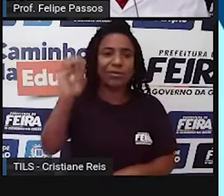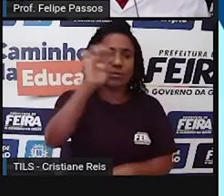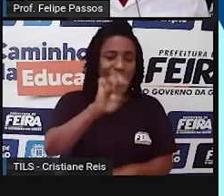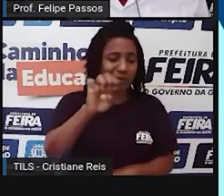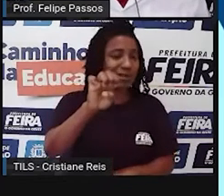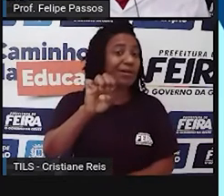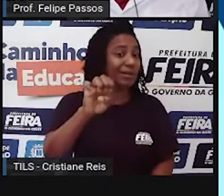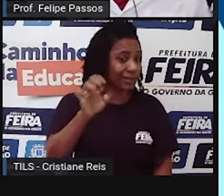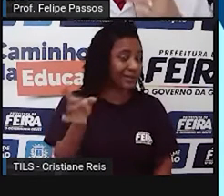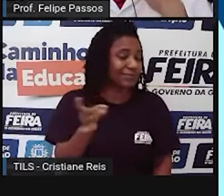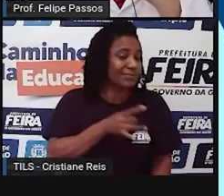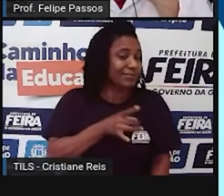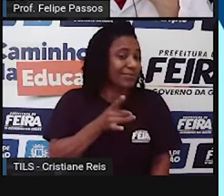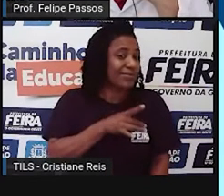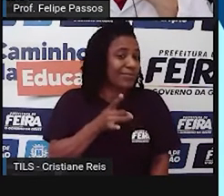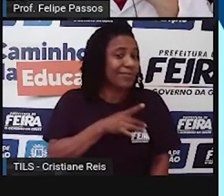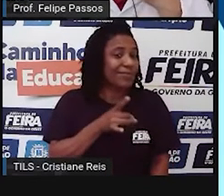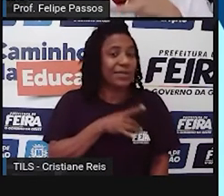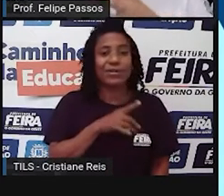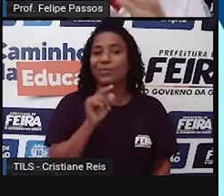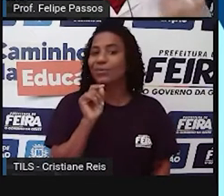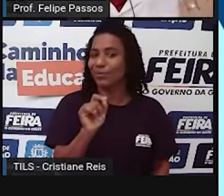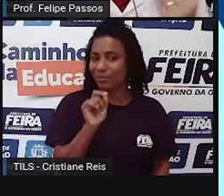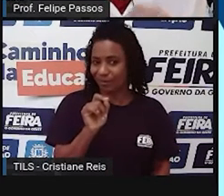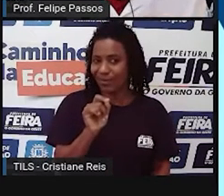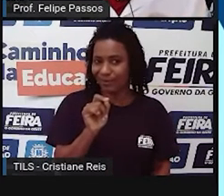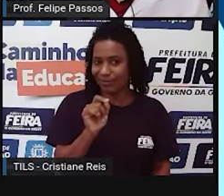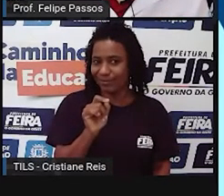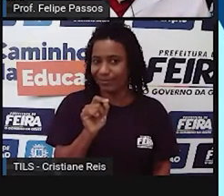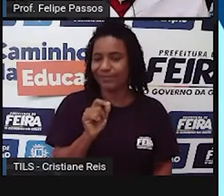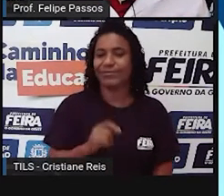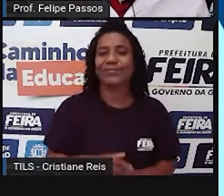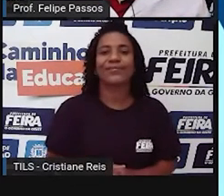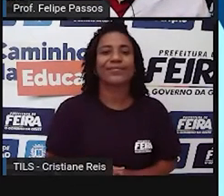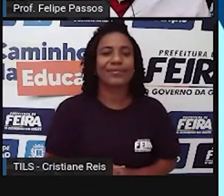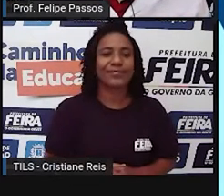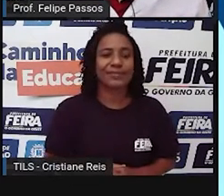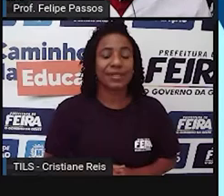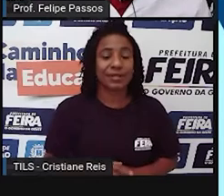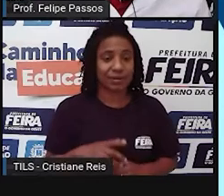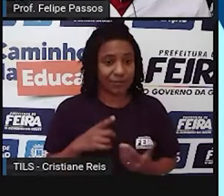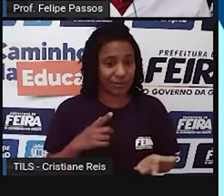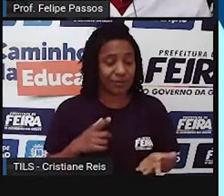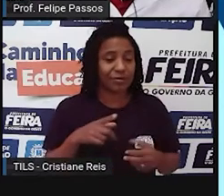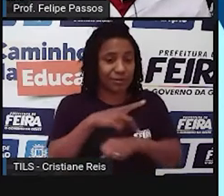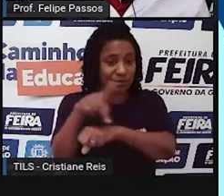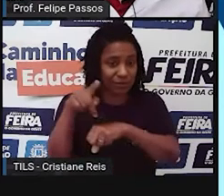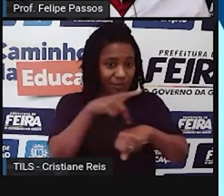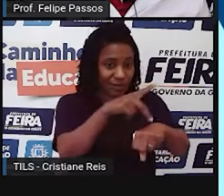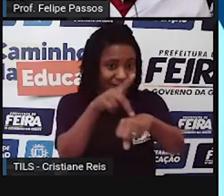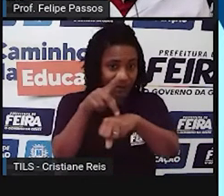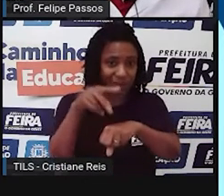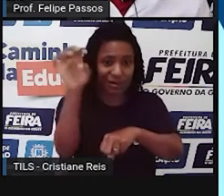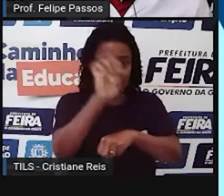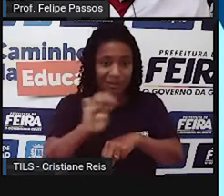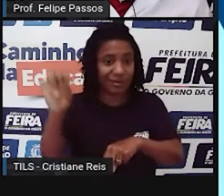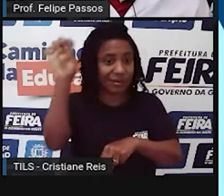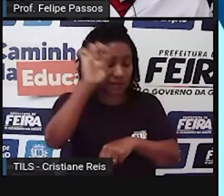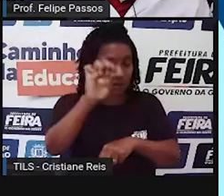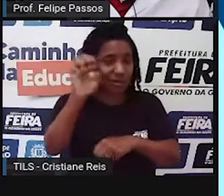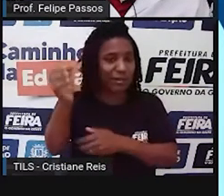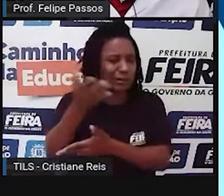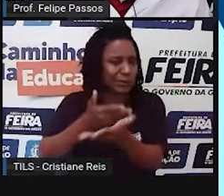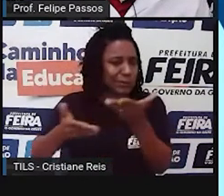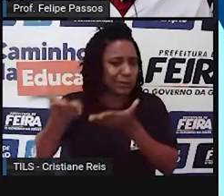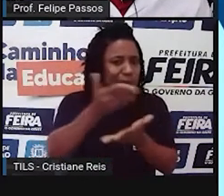mais afetados, mais envolvidos nas guerras. Existia um medo muito grande de uma terceira